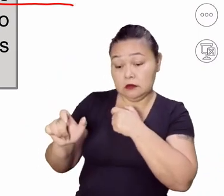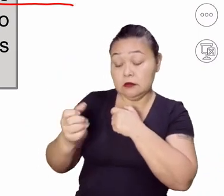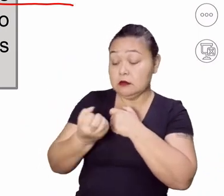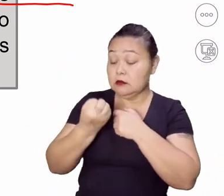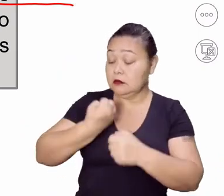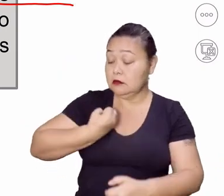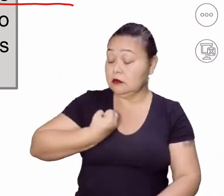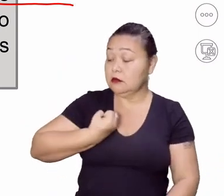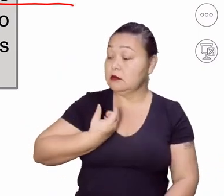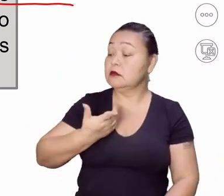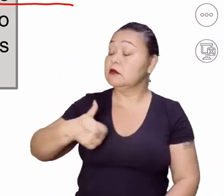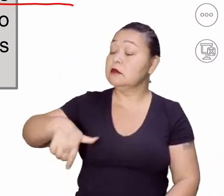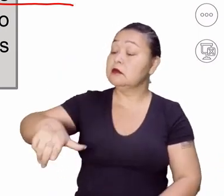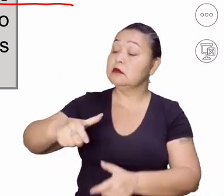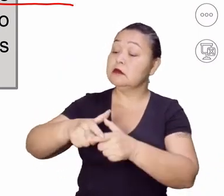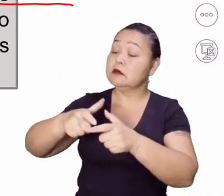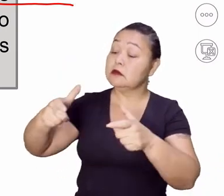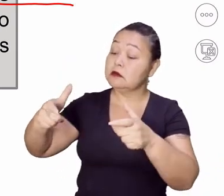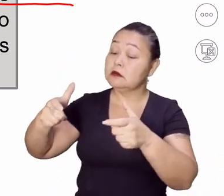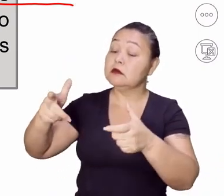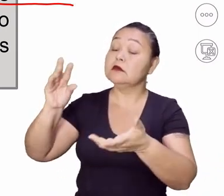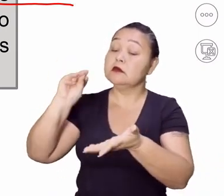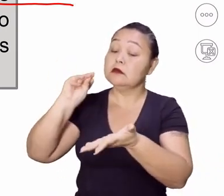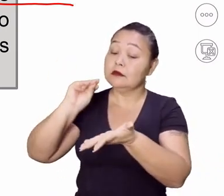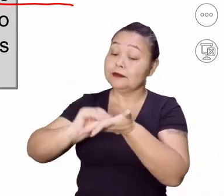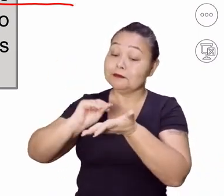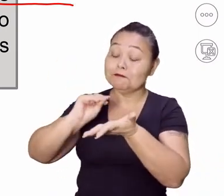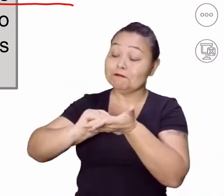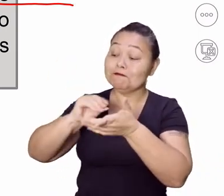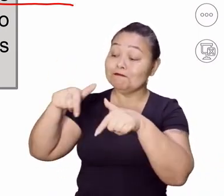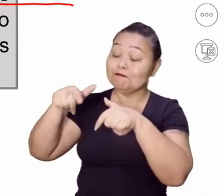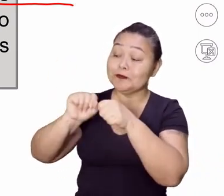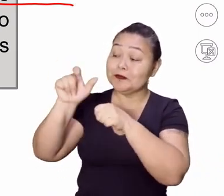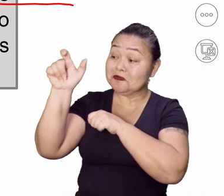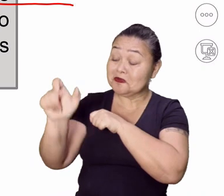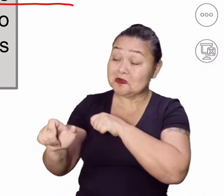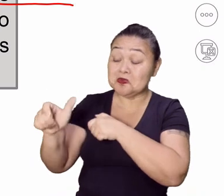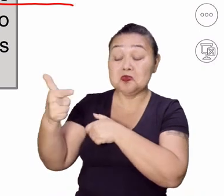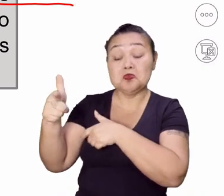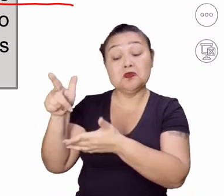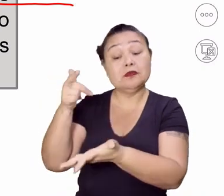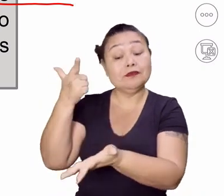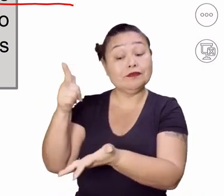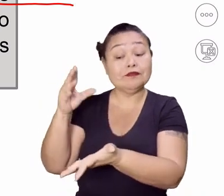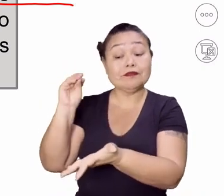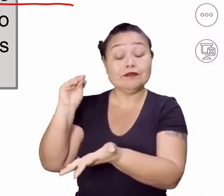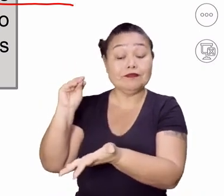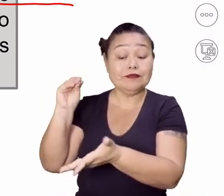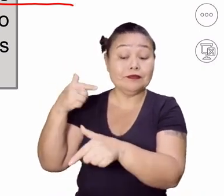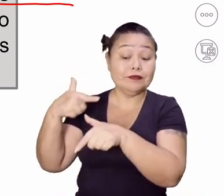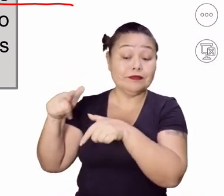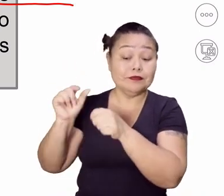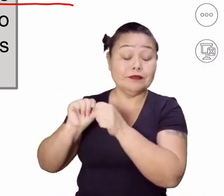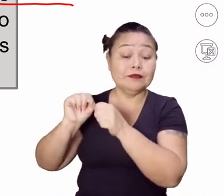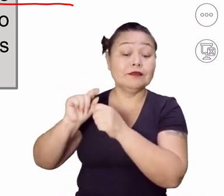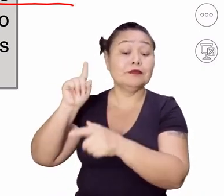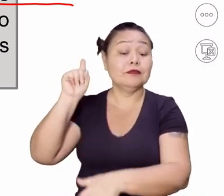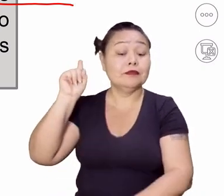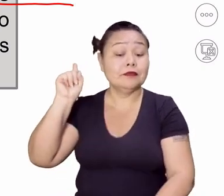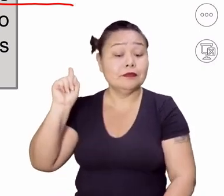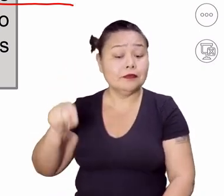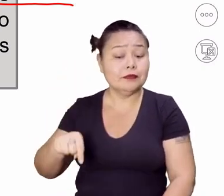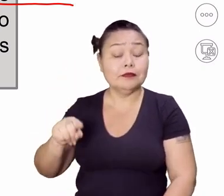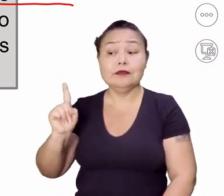o número de pessoas desempregadas também aumenta quando isso acontece, né? Então, é difícil de achar postos